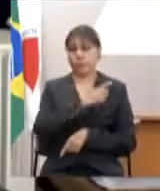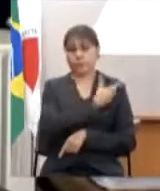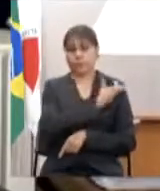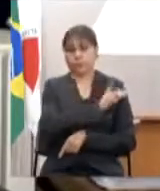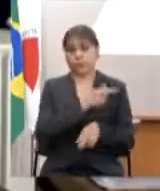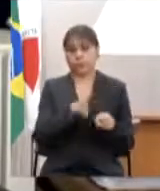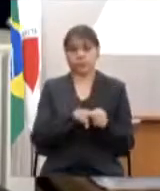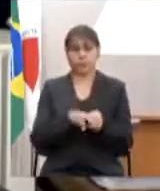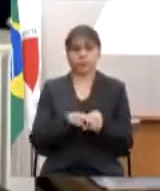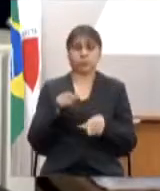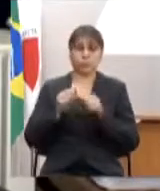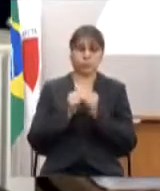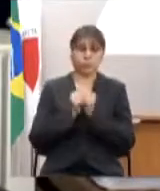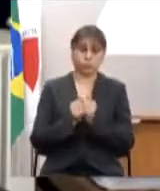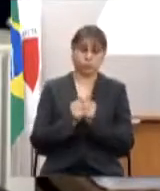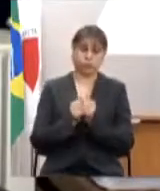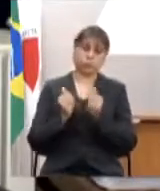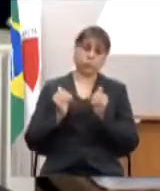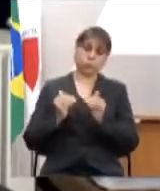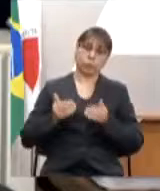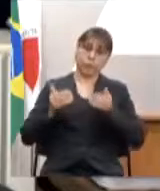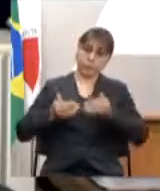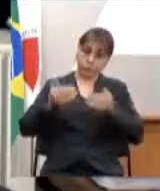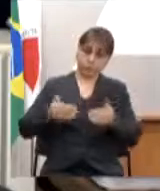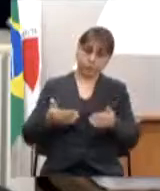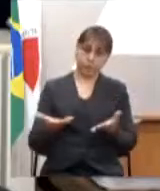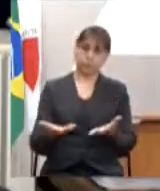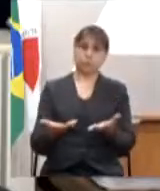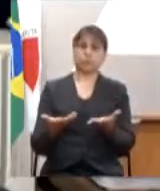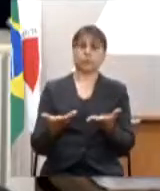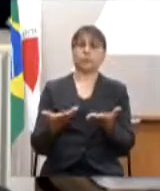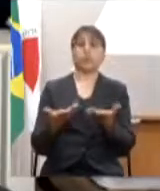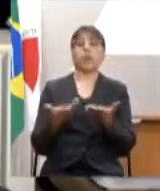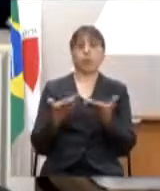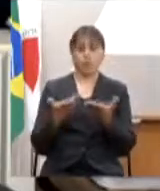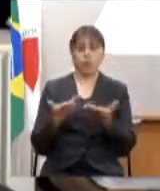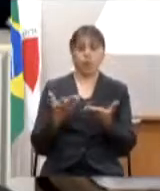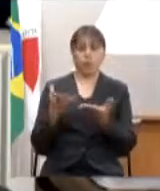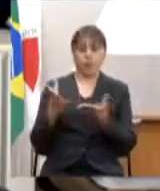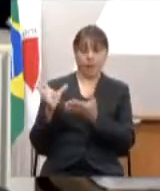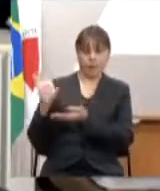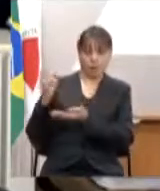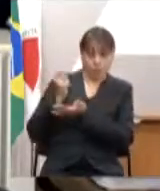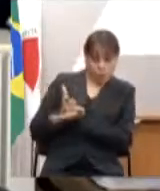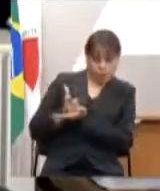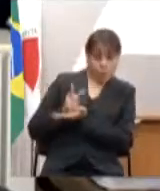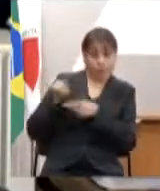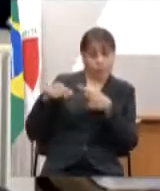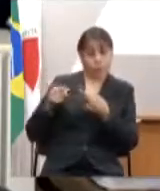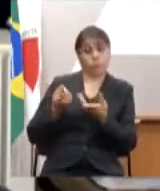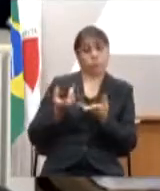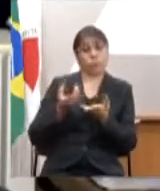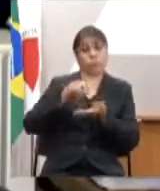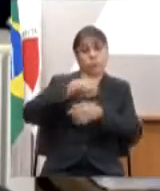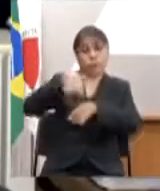faz aquisição, distribui para os estados os estados, eles